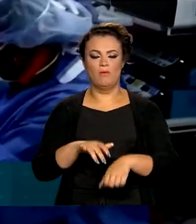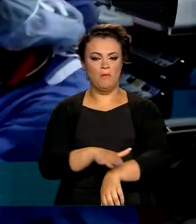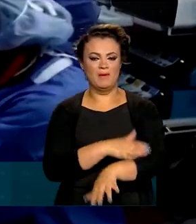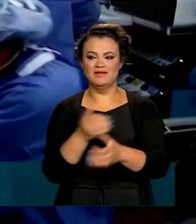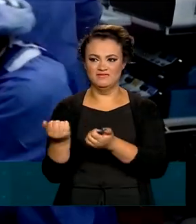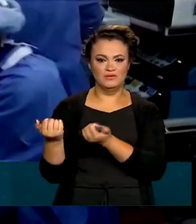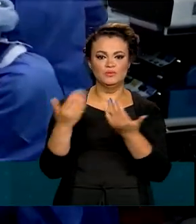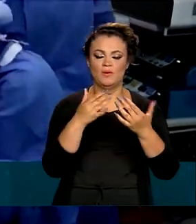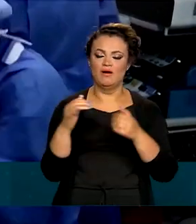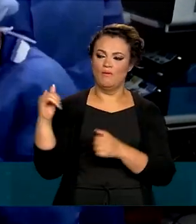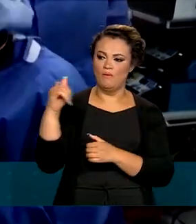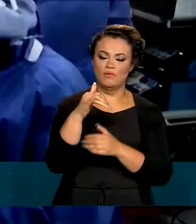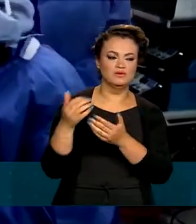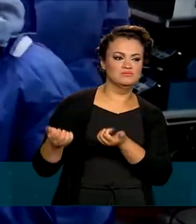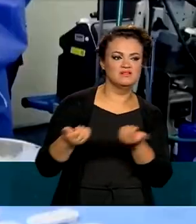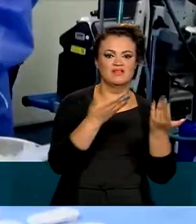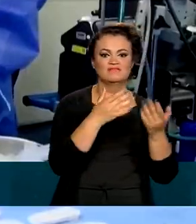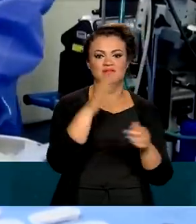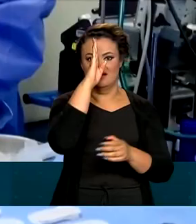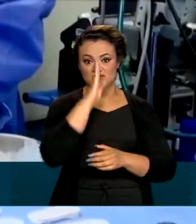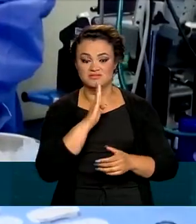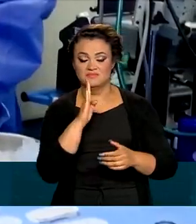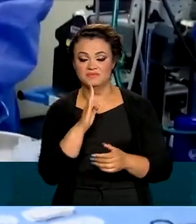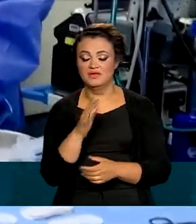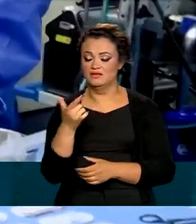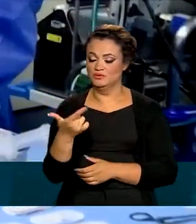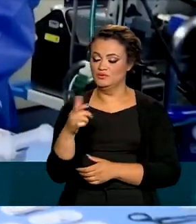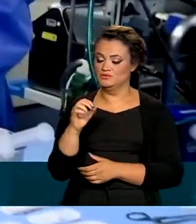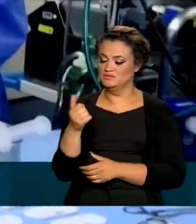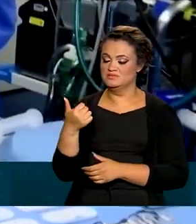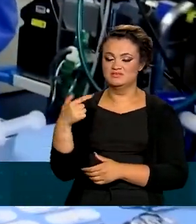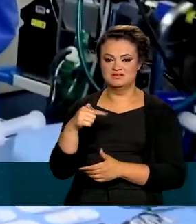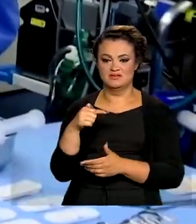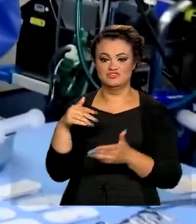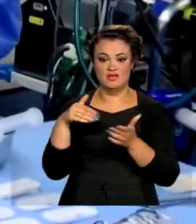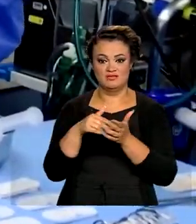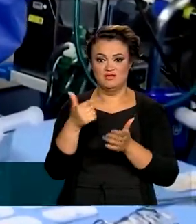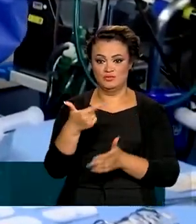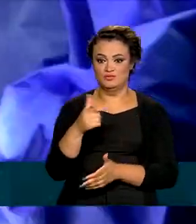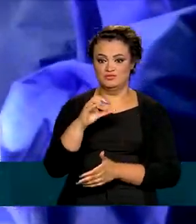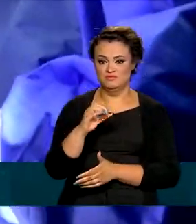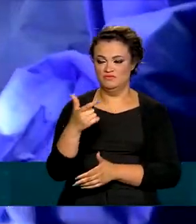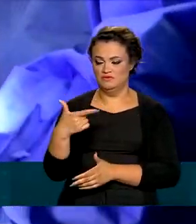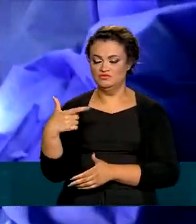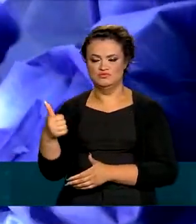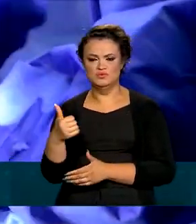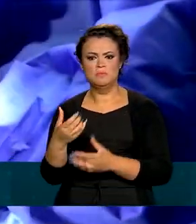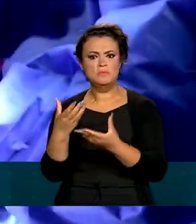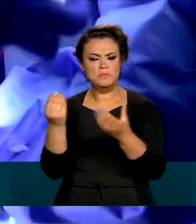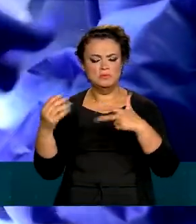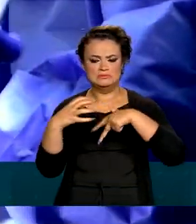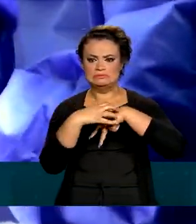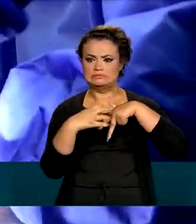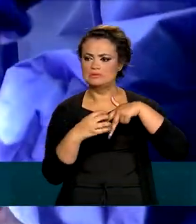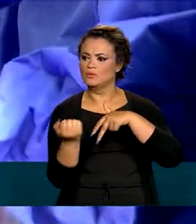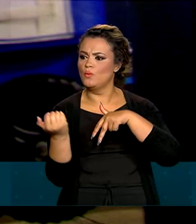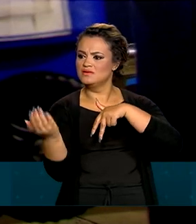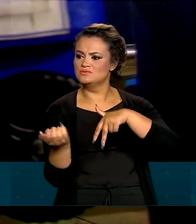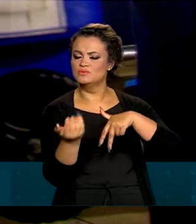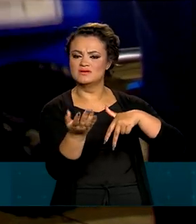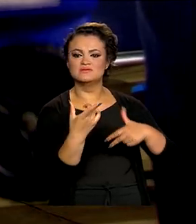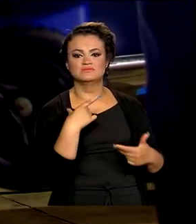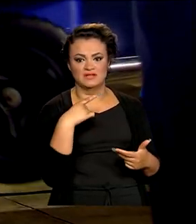2017 e 2021, mais de 108 mil transplantes de órgãos foram realizados em todo o país.